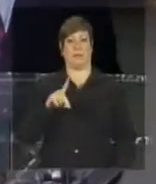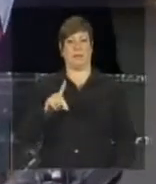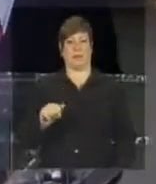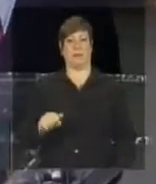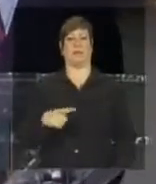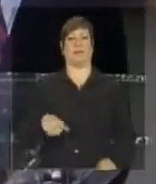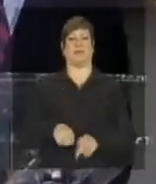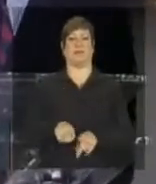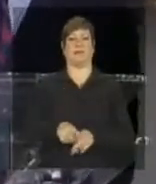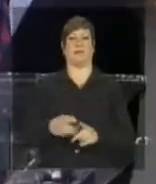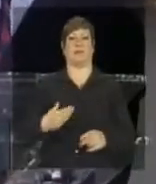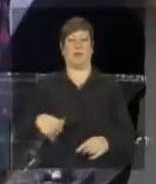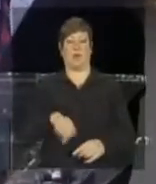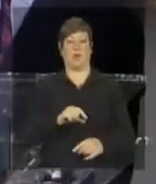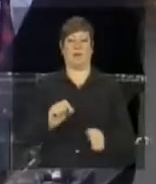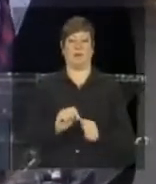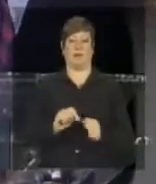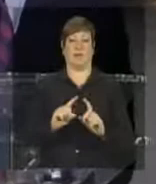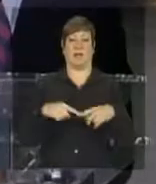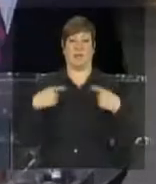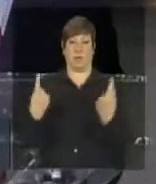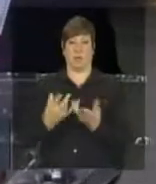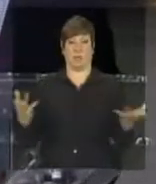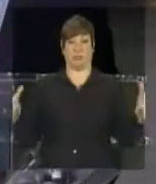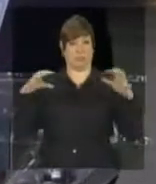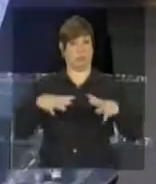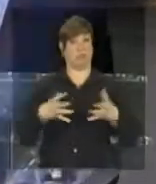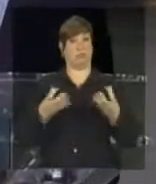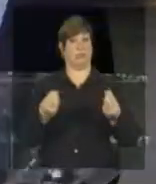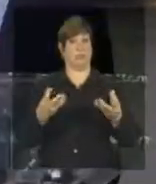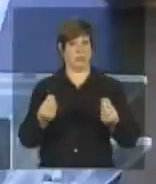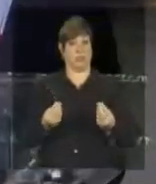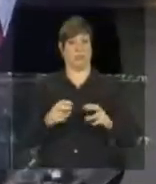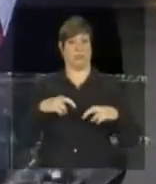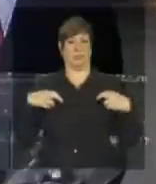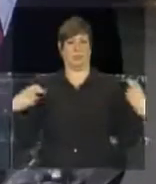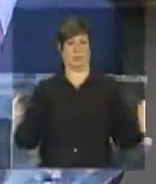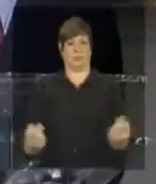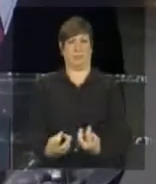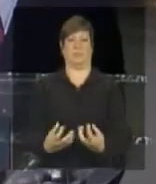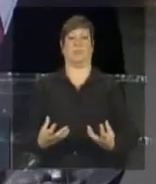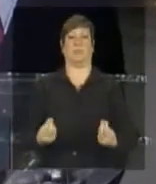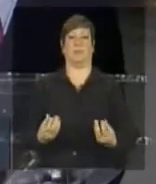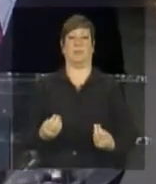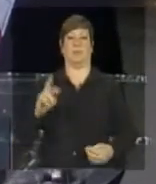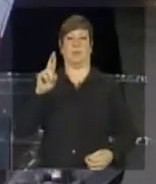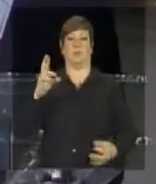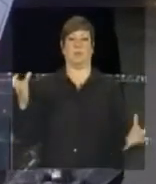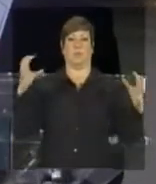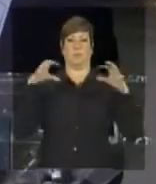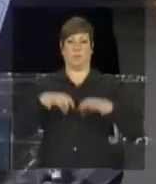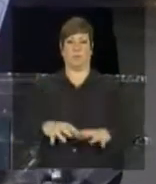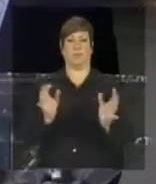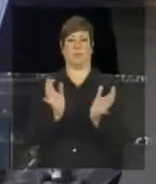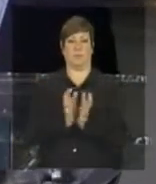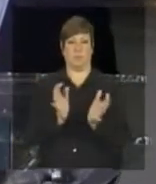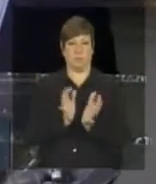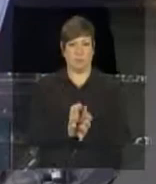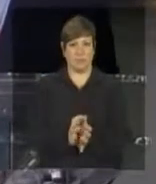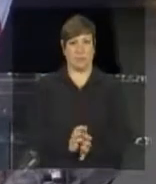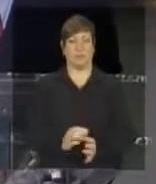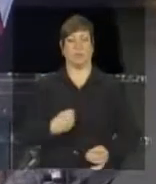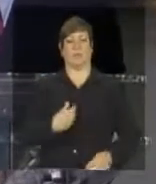uma reunião que contou com uma presença muito significativa de representantes do Executivo, do Congresso, do